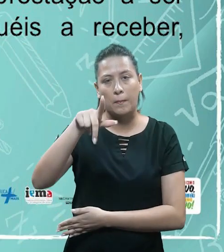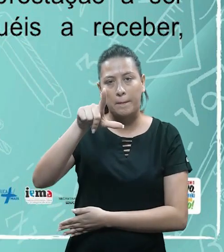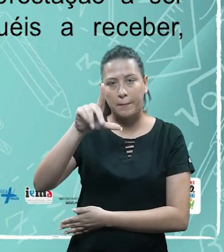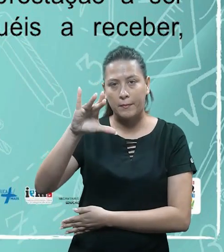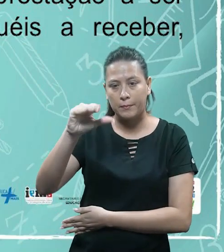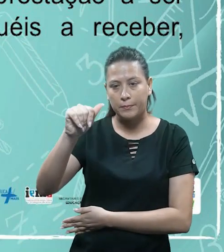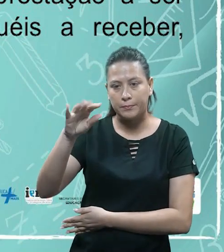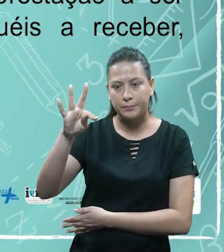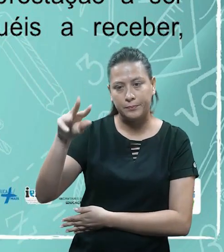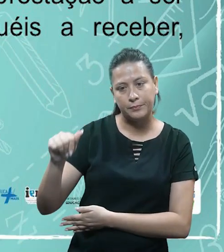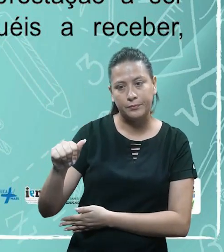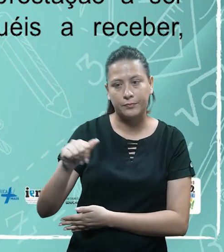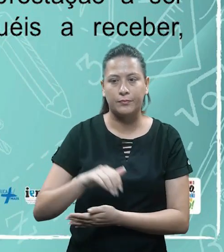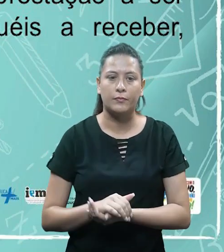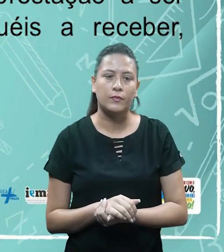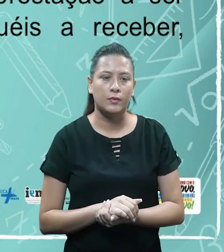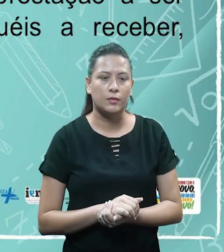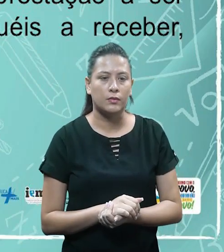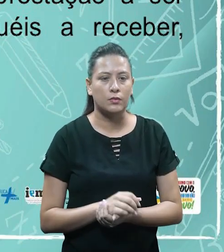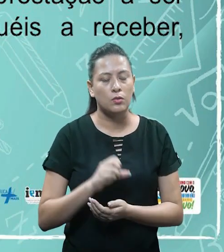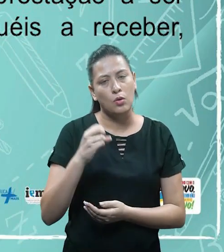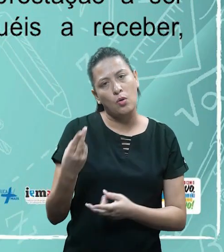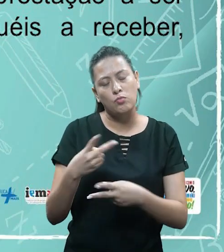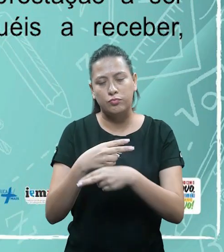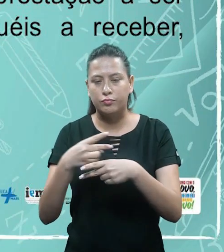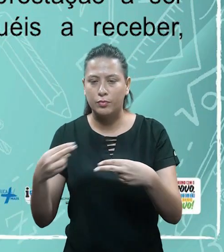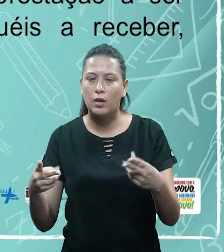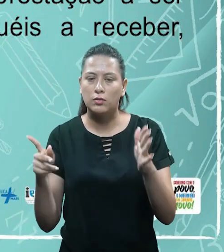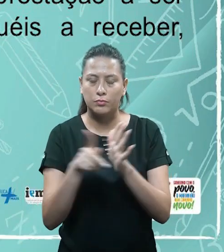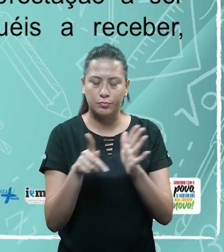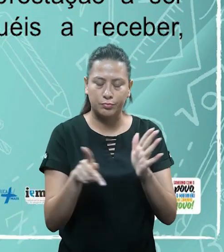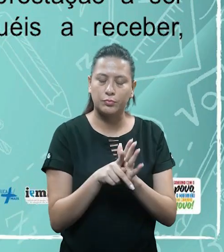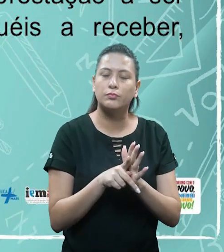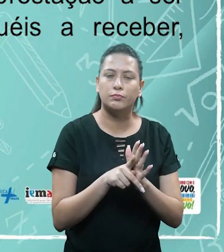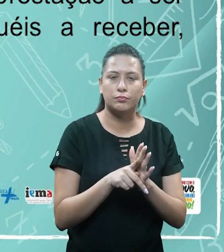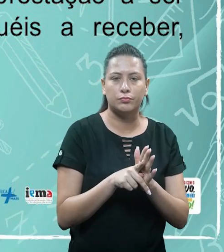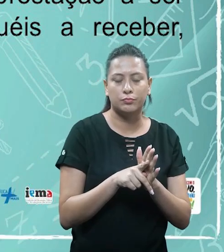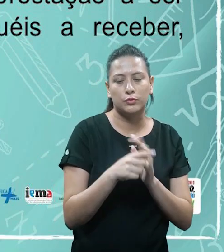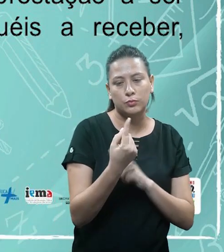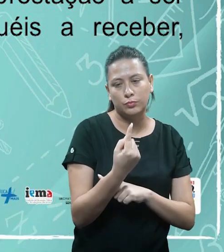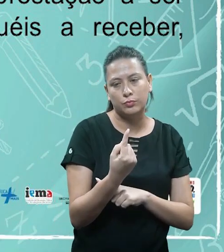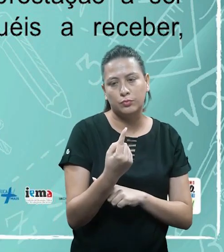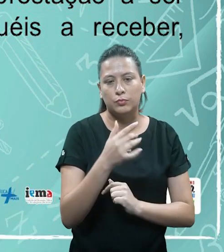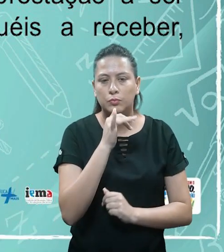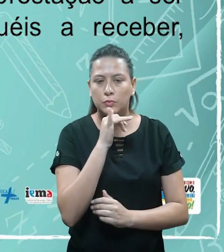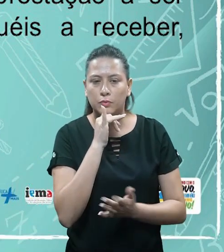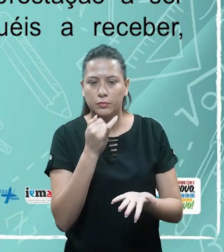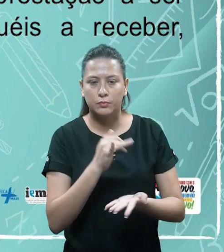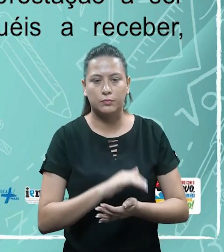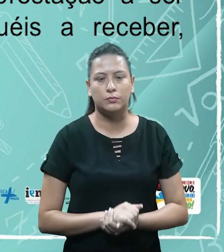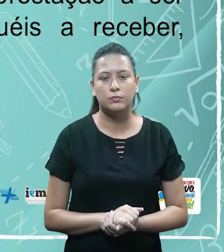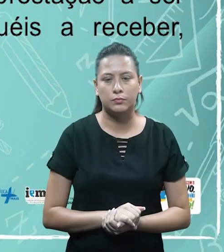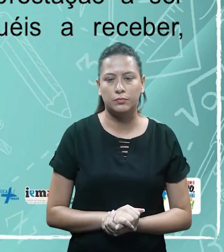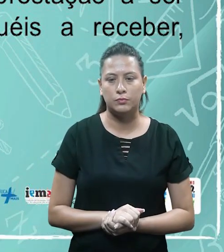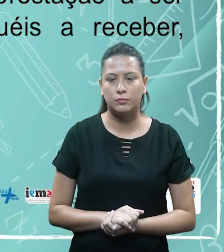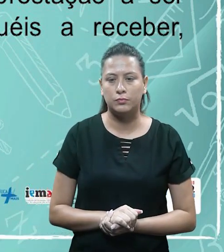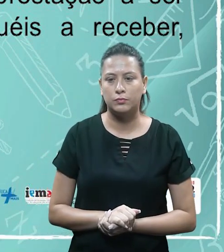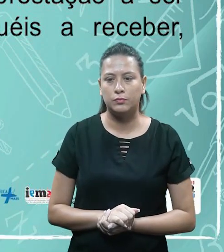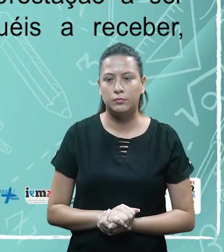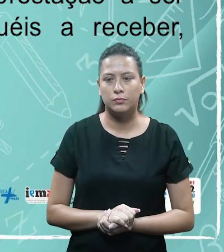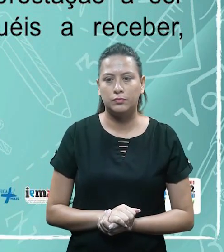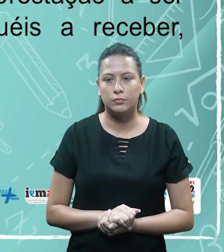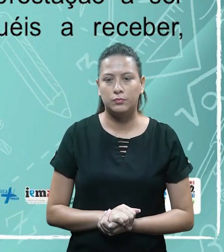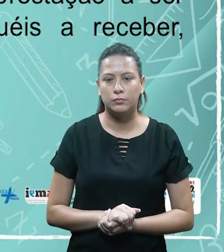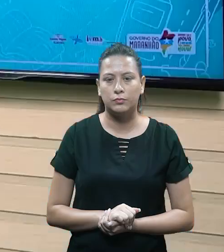fatura ou pode também emitir uma série de duplicadas para uma fatura. Como, por exemplo, emitir uma duplicada para cada